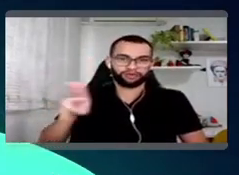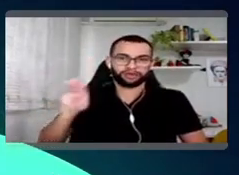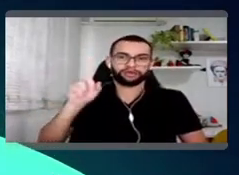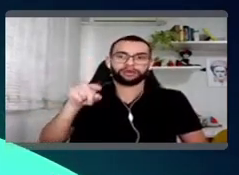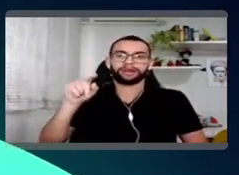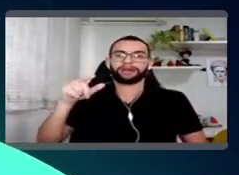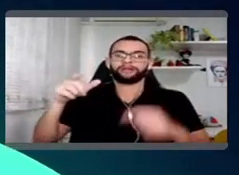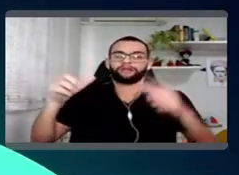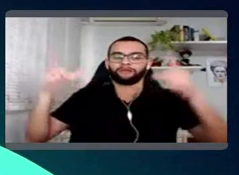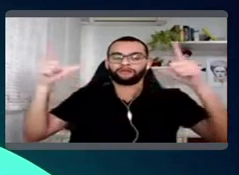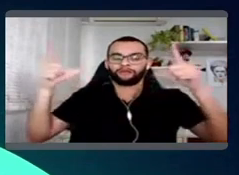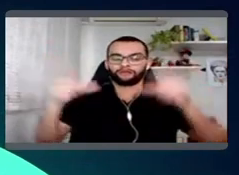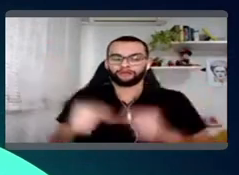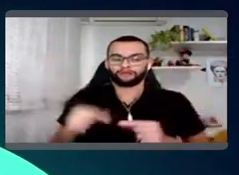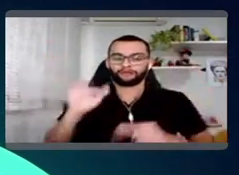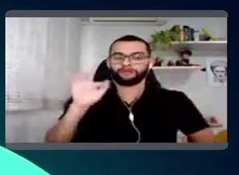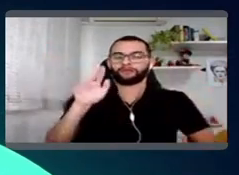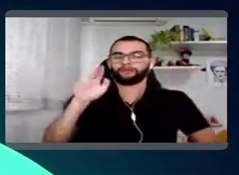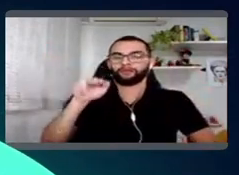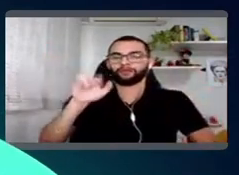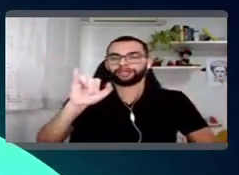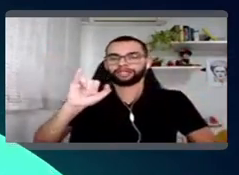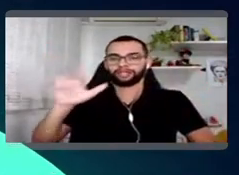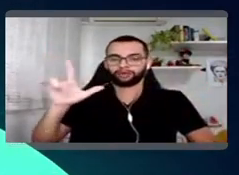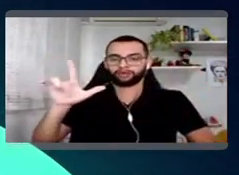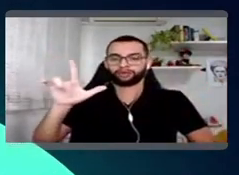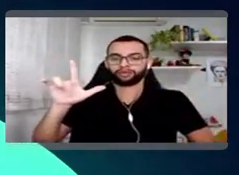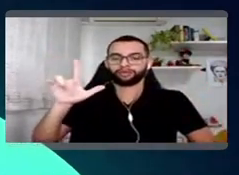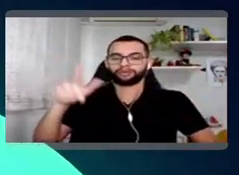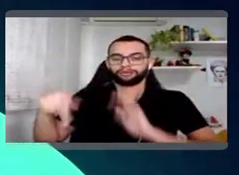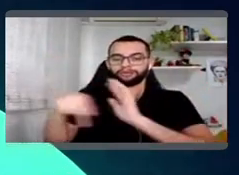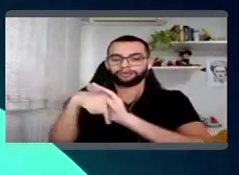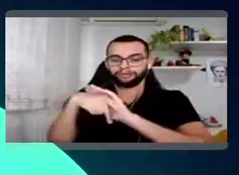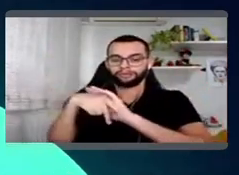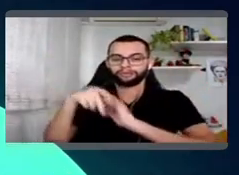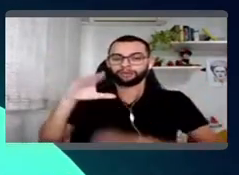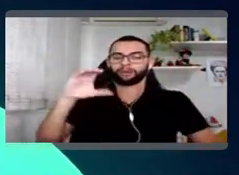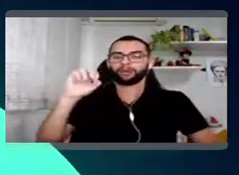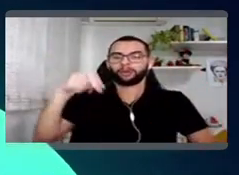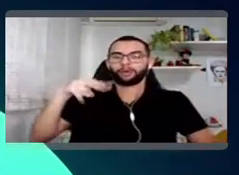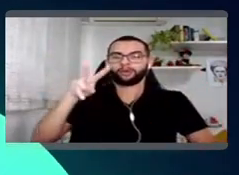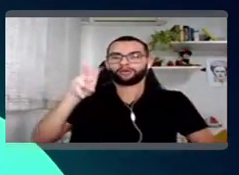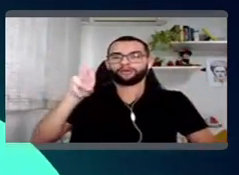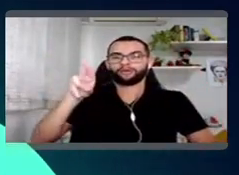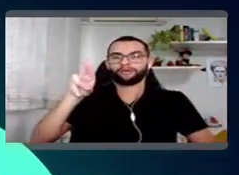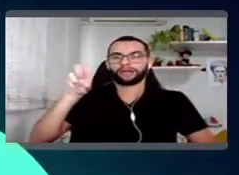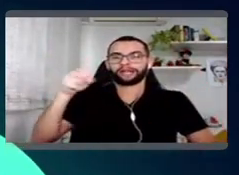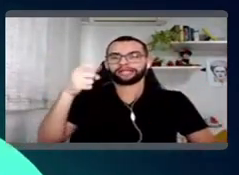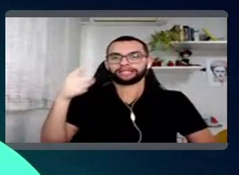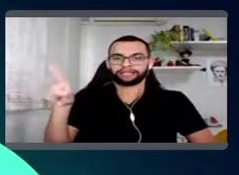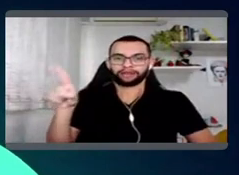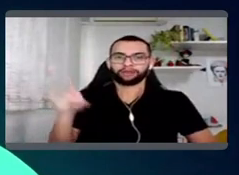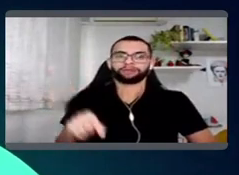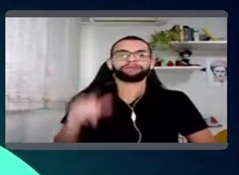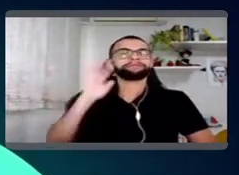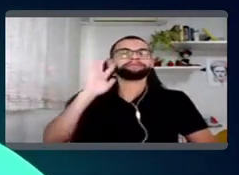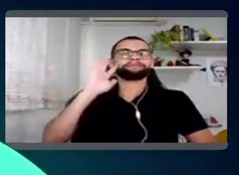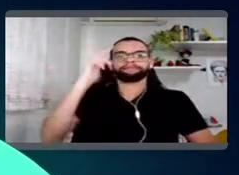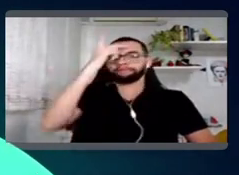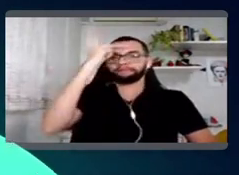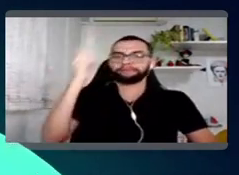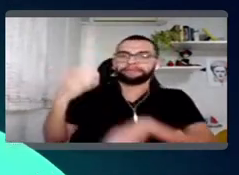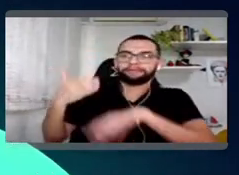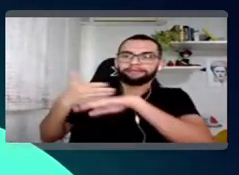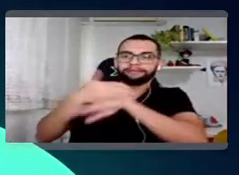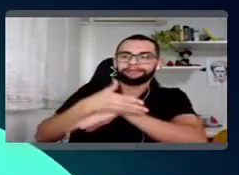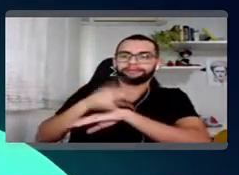funil de conversão, tá? O que é o funil de conversão? Pensa que a pessoa entra no seu site, na porta de entrada lá. Pode